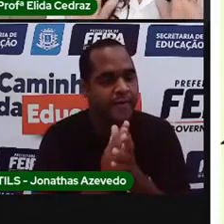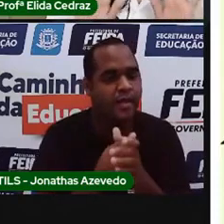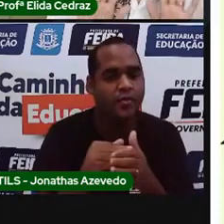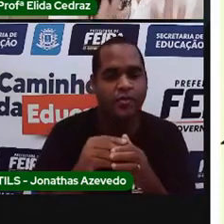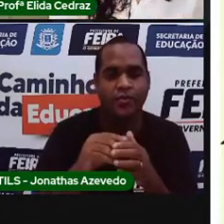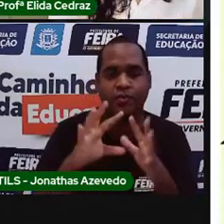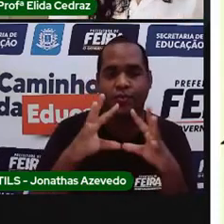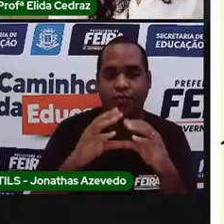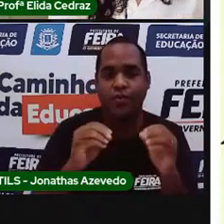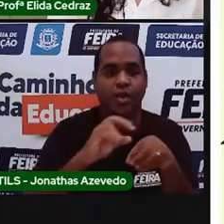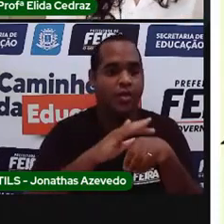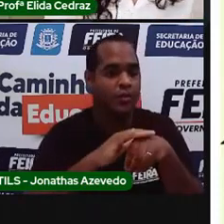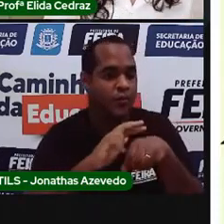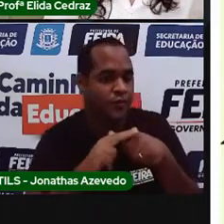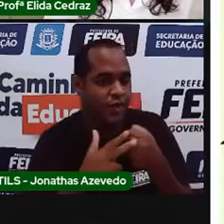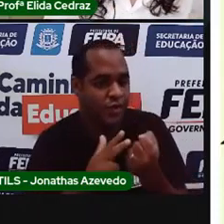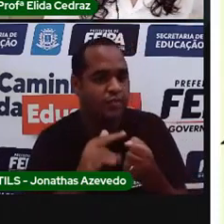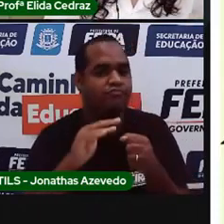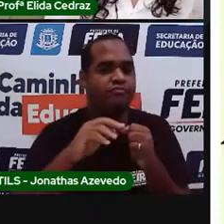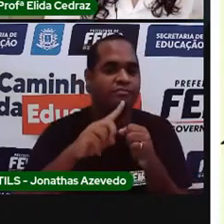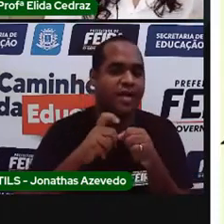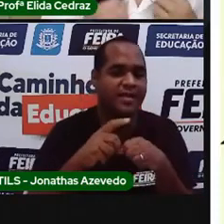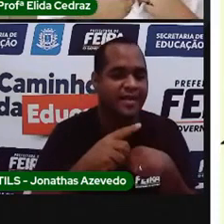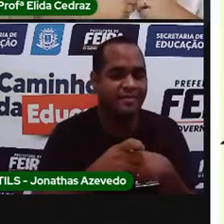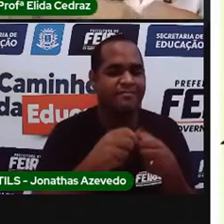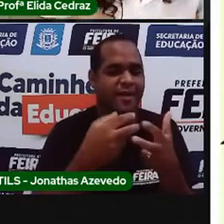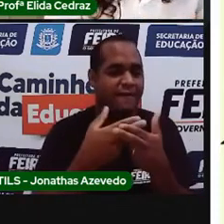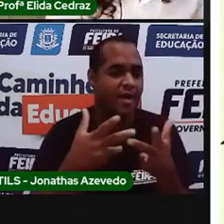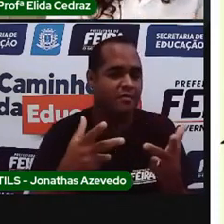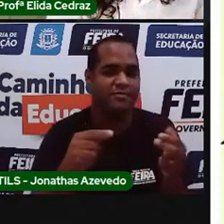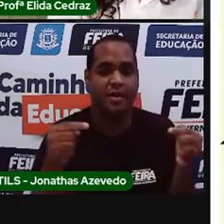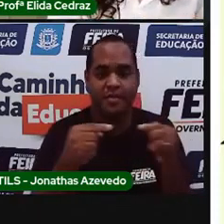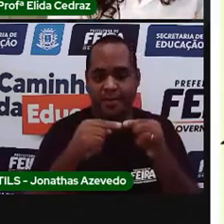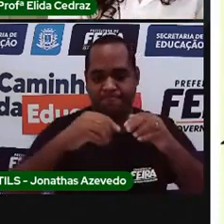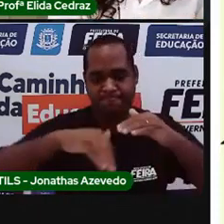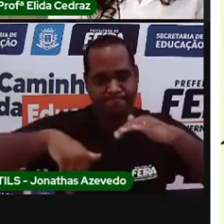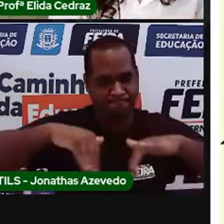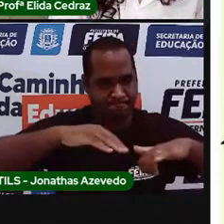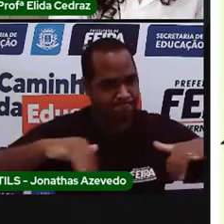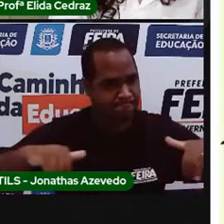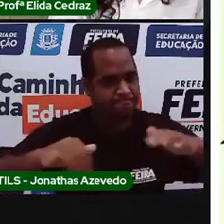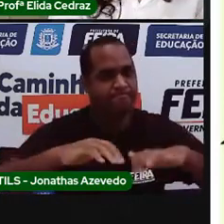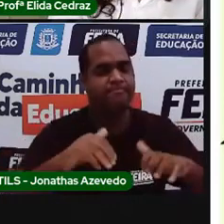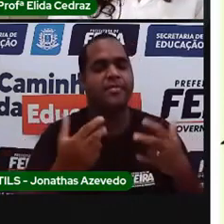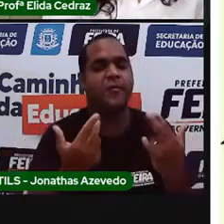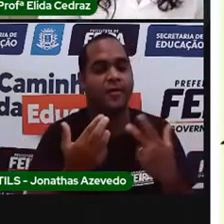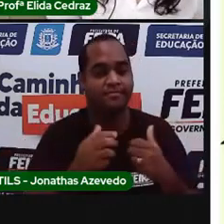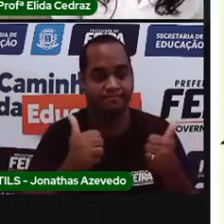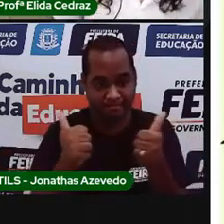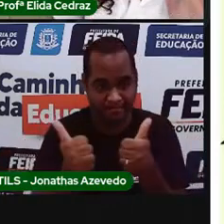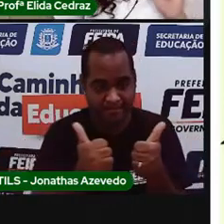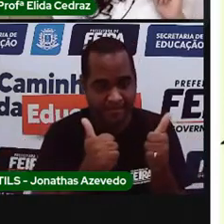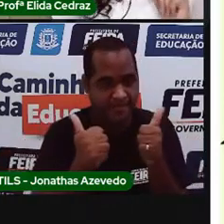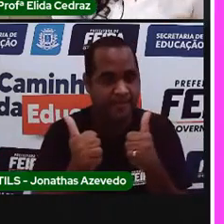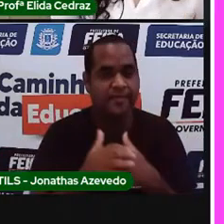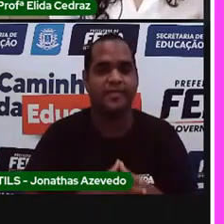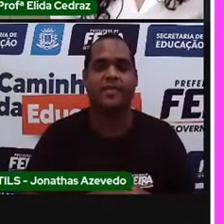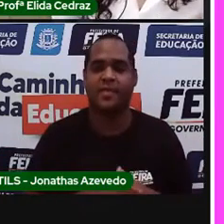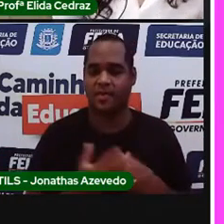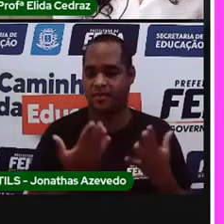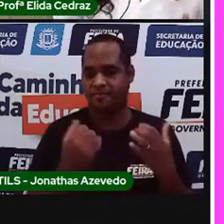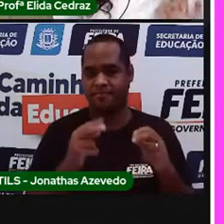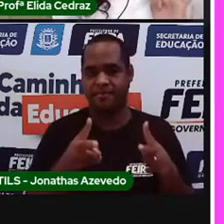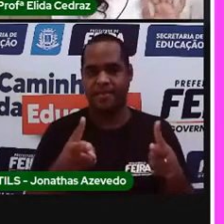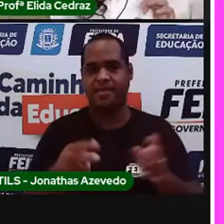bactérias e os vírus, passam com uma pimenta, se afaste das nossas mãos, tá bem? Vamos continuar.